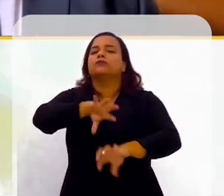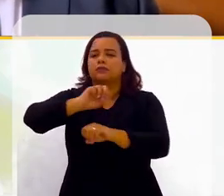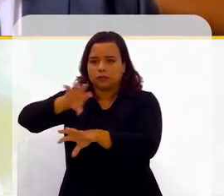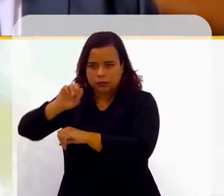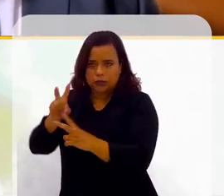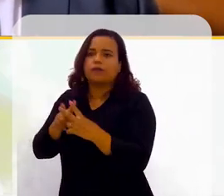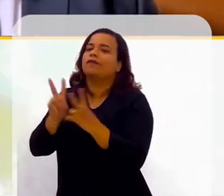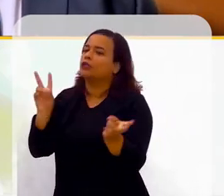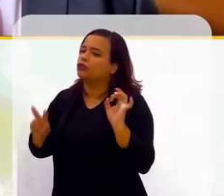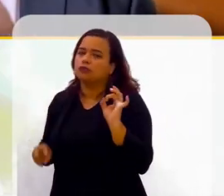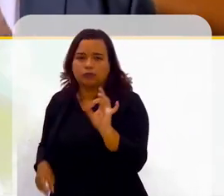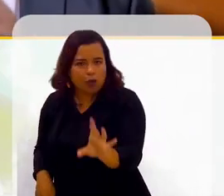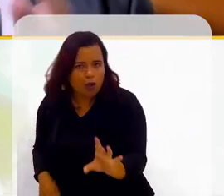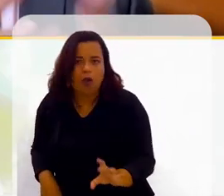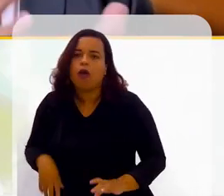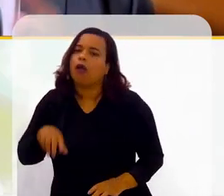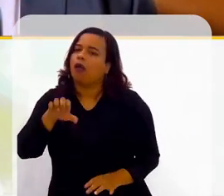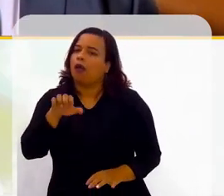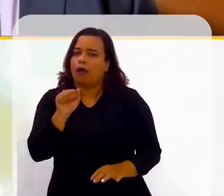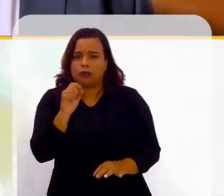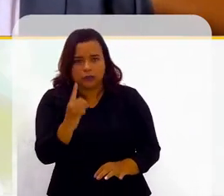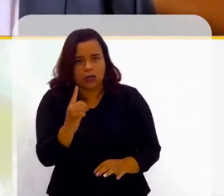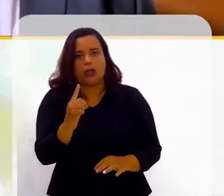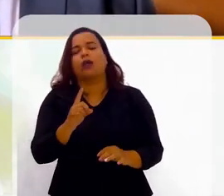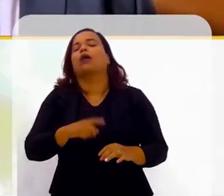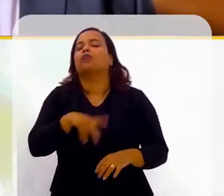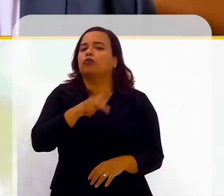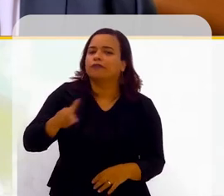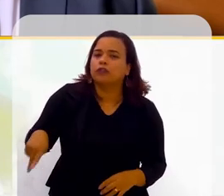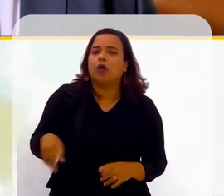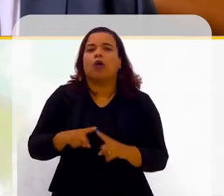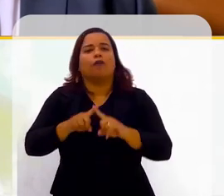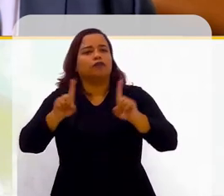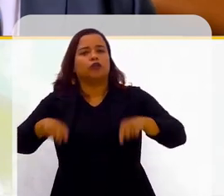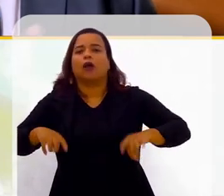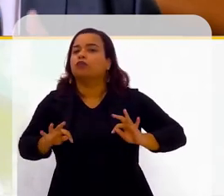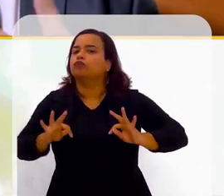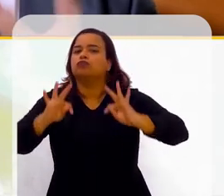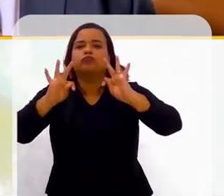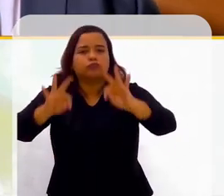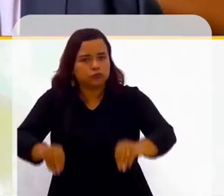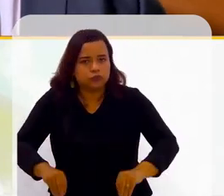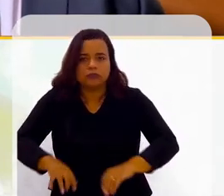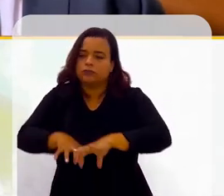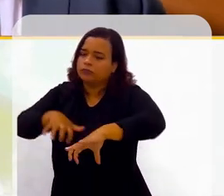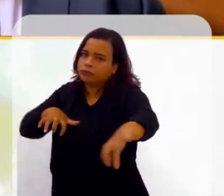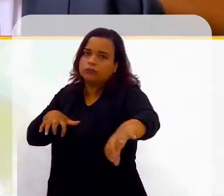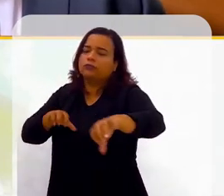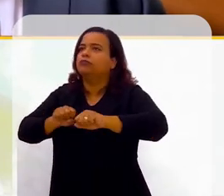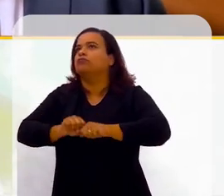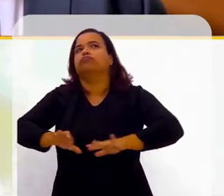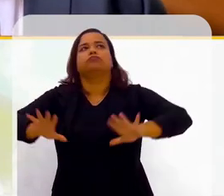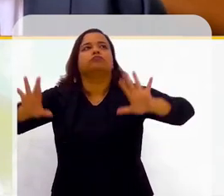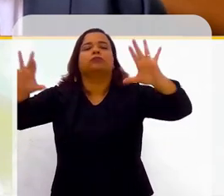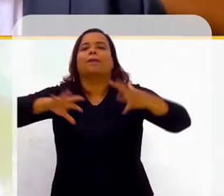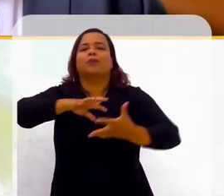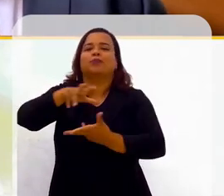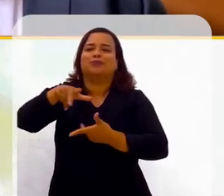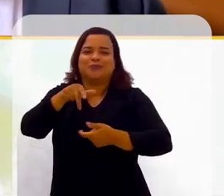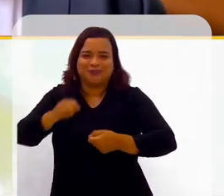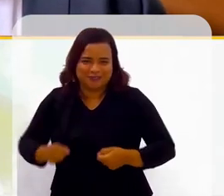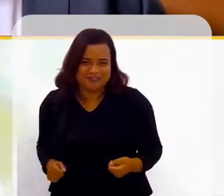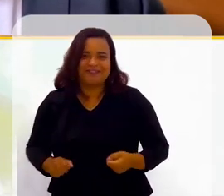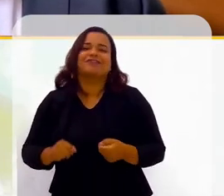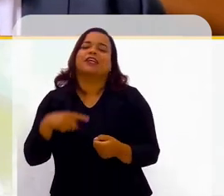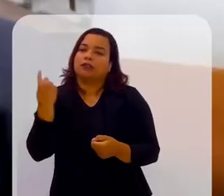de internet. Então, os nossos professores, nossos funcionários, todo mundo e estudantes estão espalhados pelo mundo. A